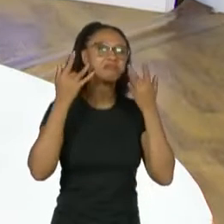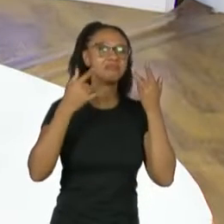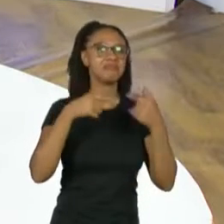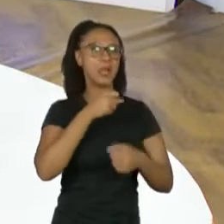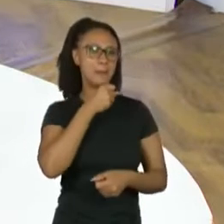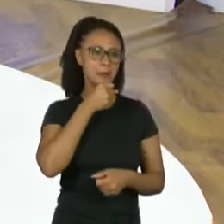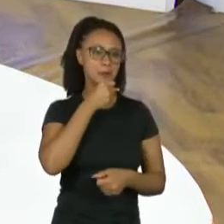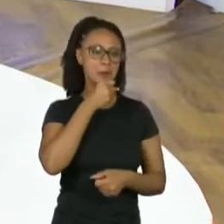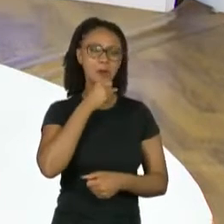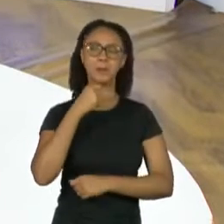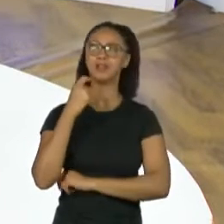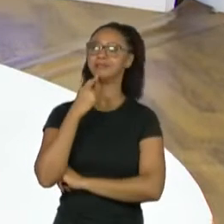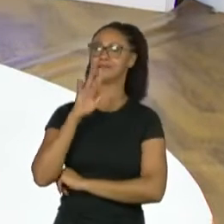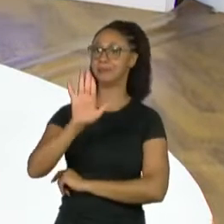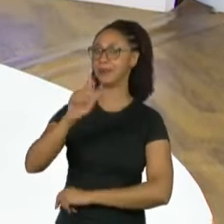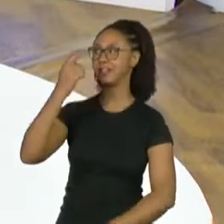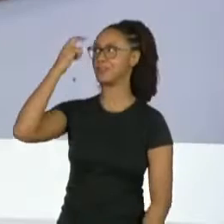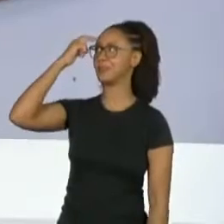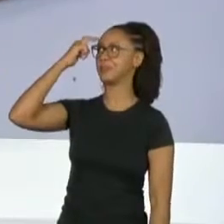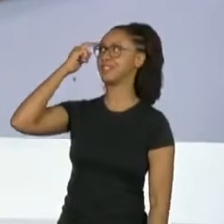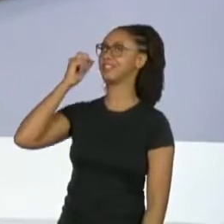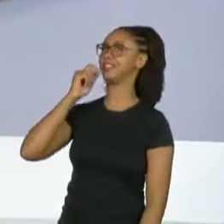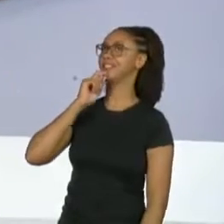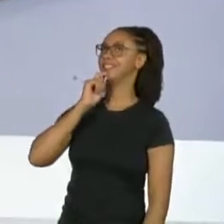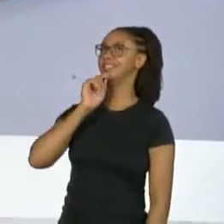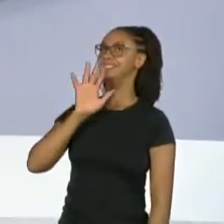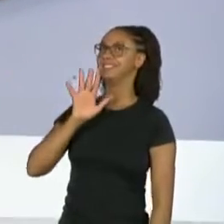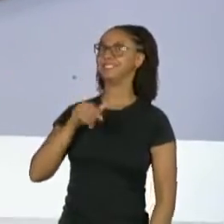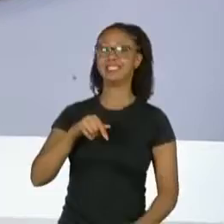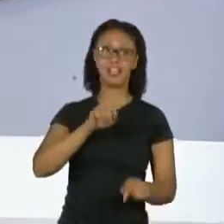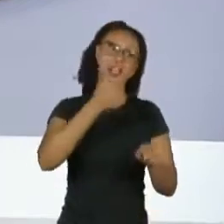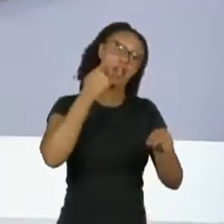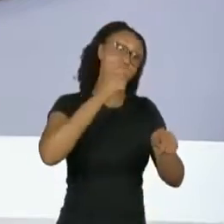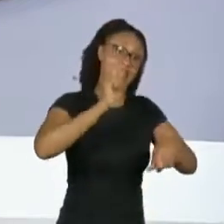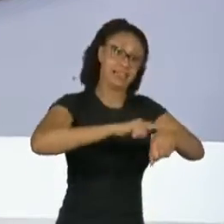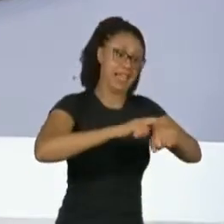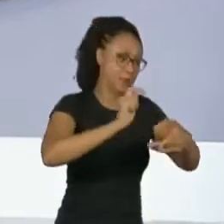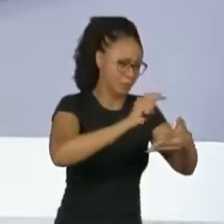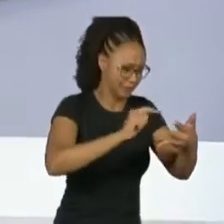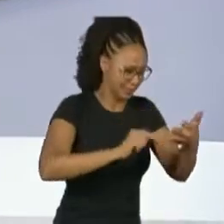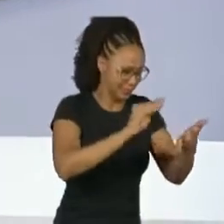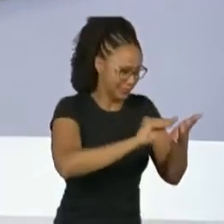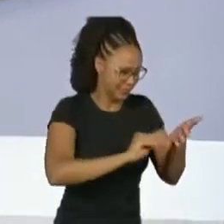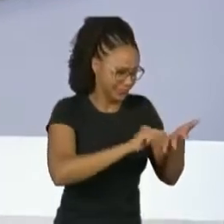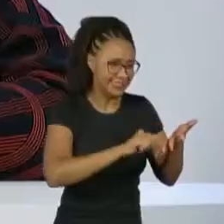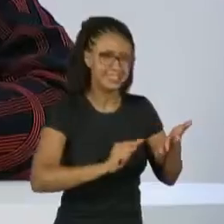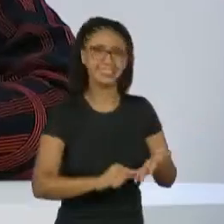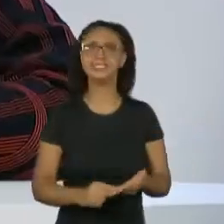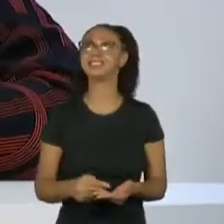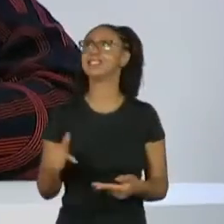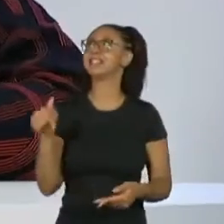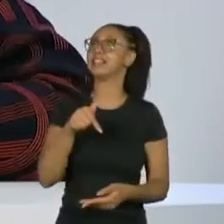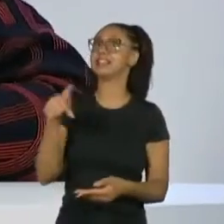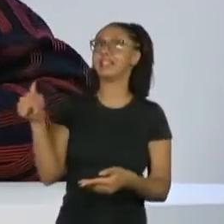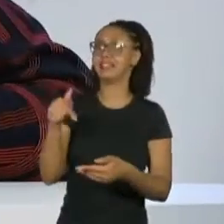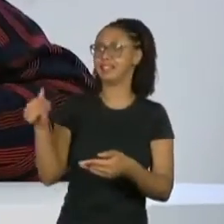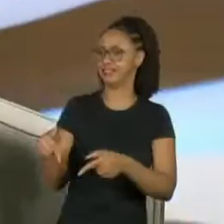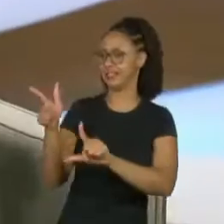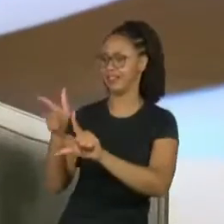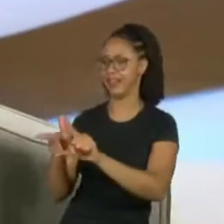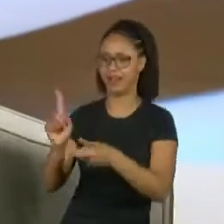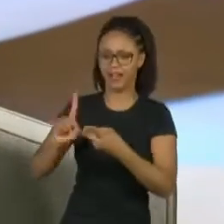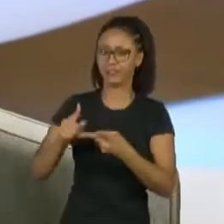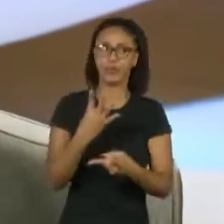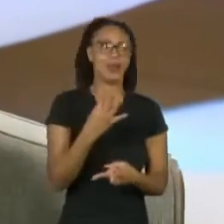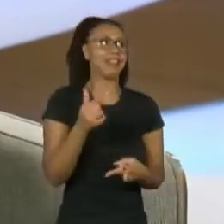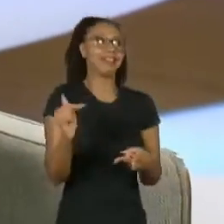Sim. Tô aqui pensando. Você tem o tempo, né? Dentro de dois anos. 67 lives, 47... Eu sempre